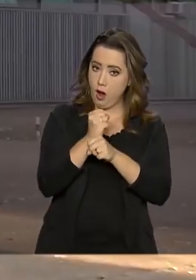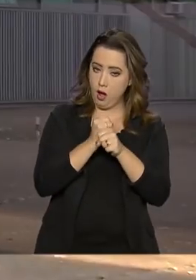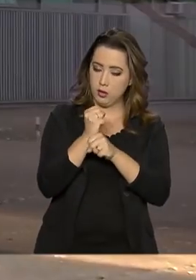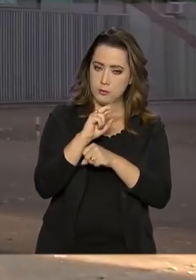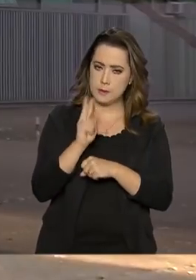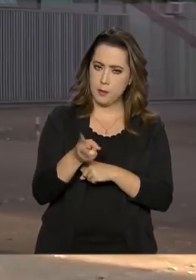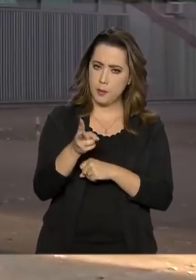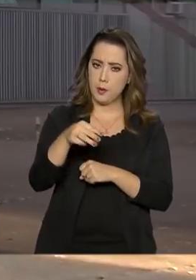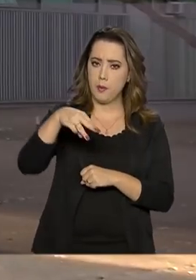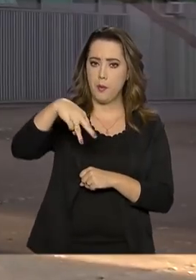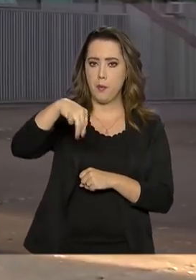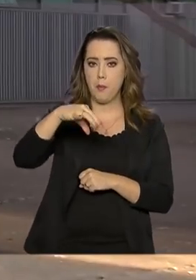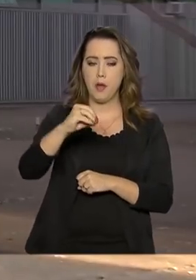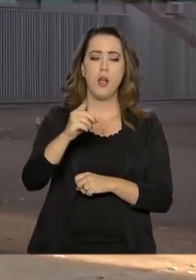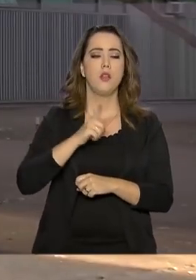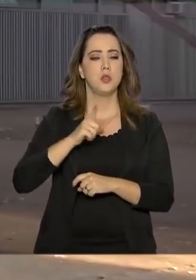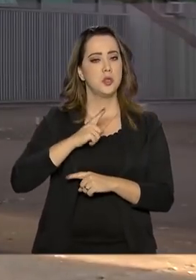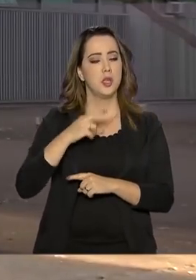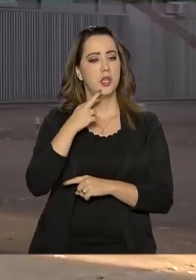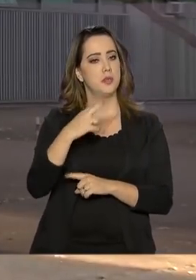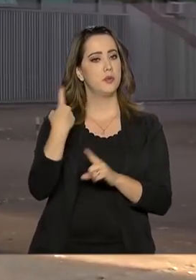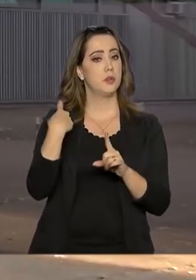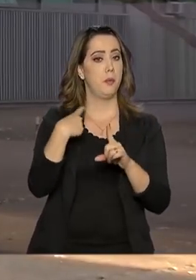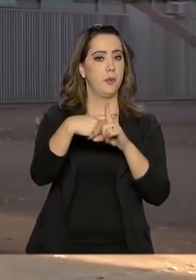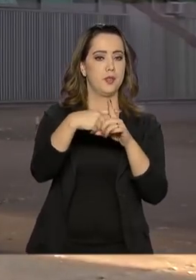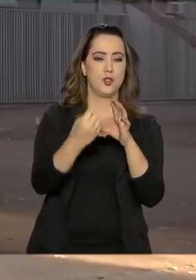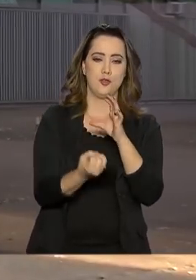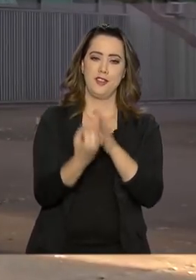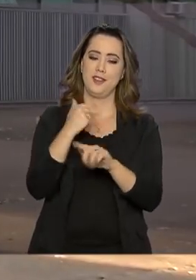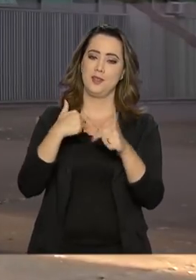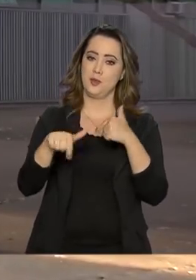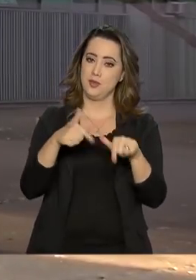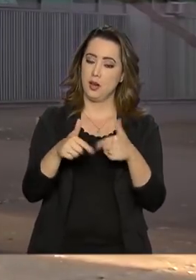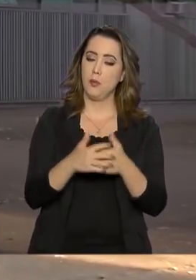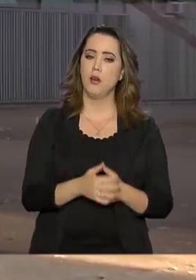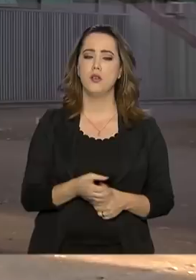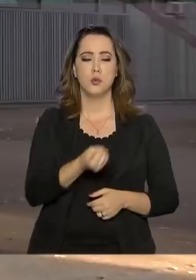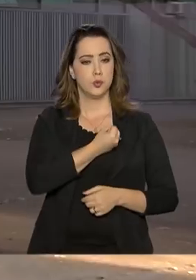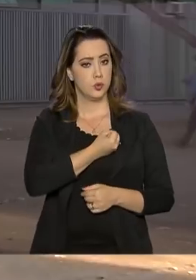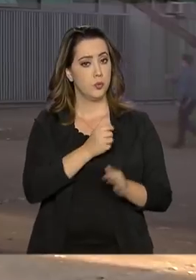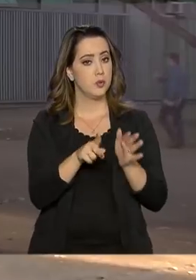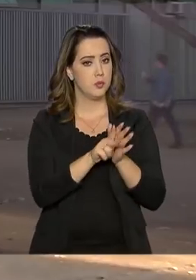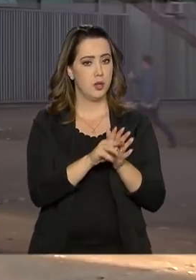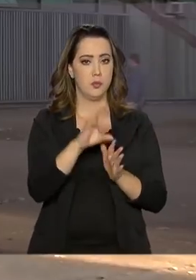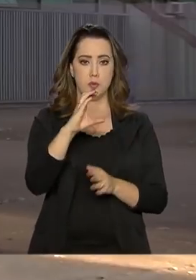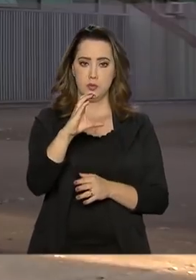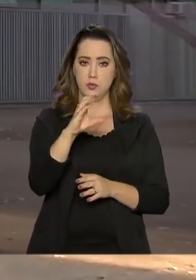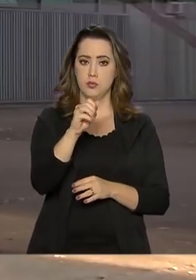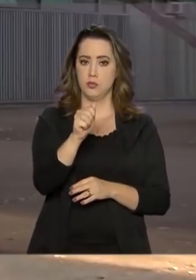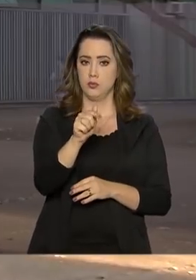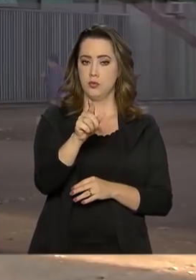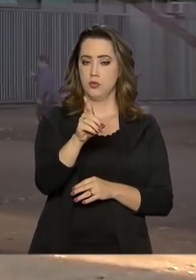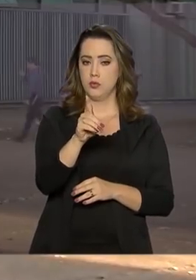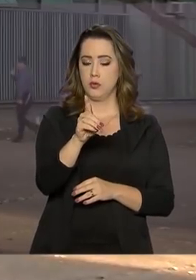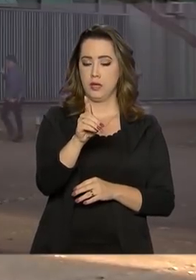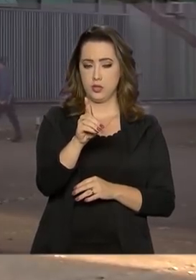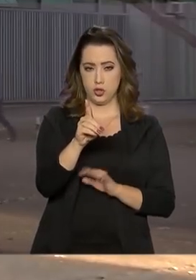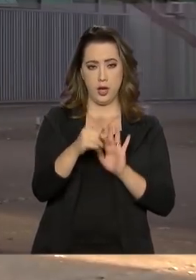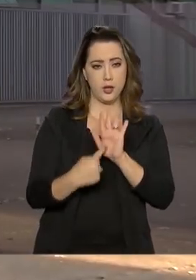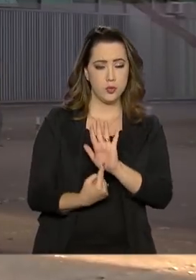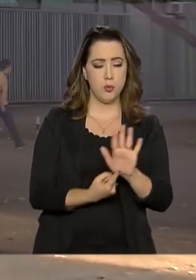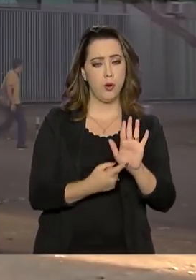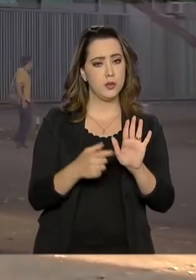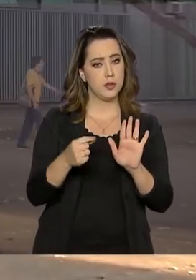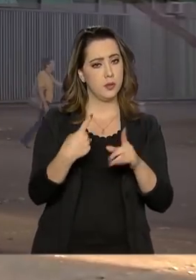apresenta saldo positivo no mercado de trabalho. Os dados do Caged revelam que o resultado foi